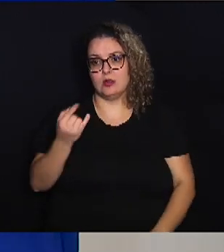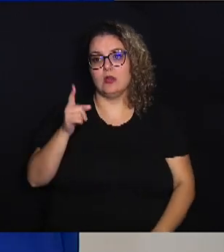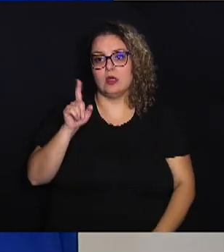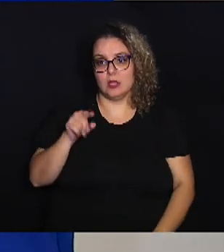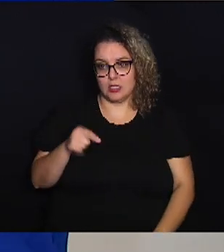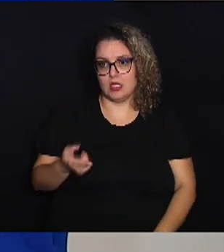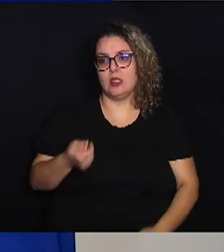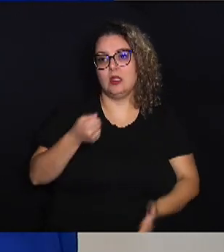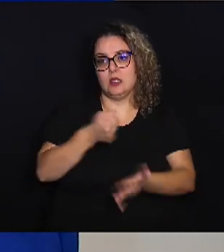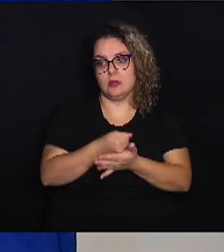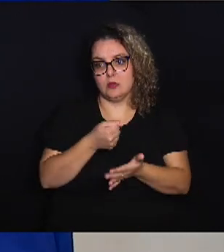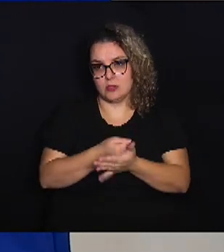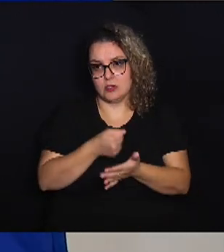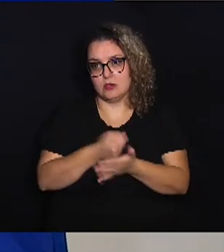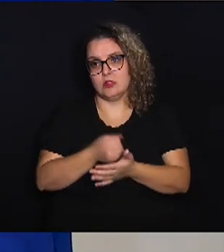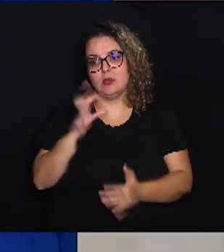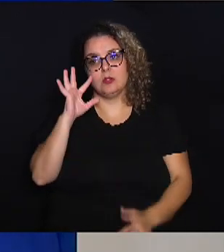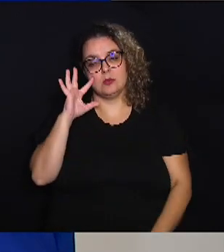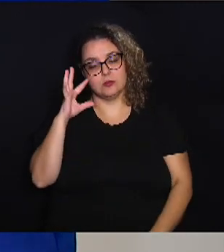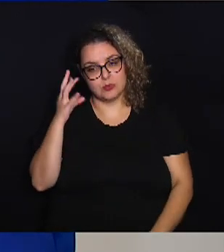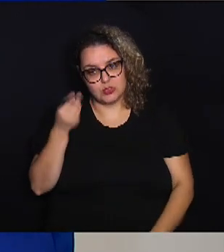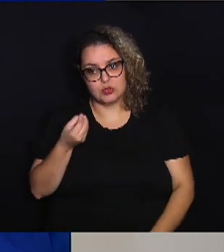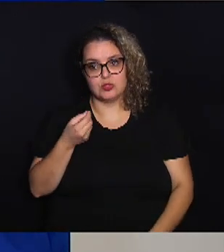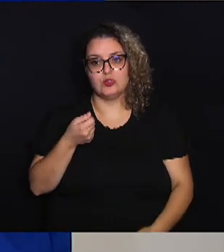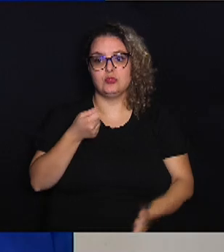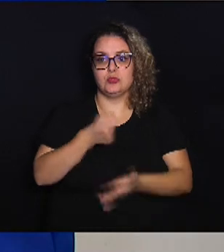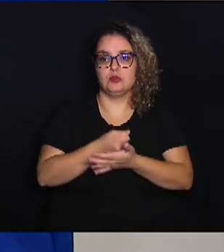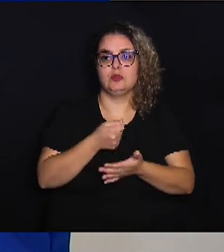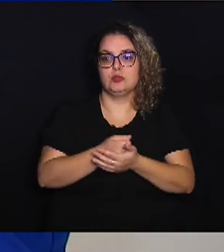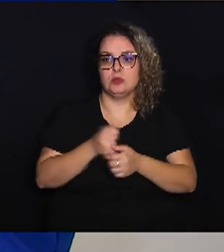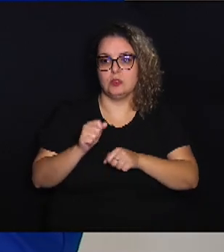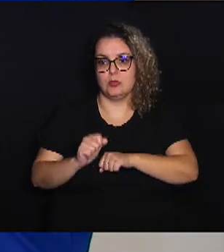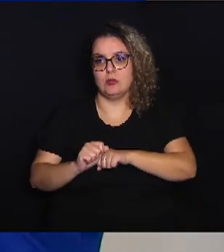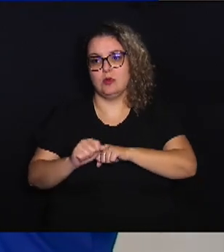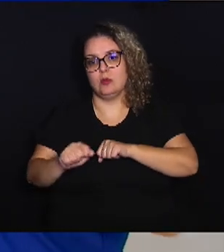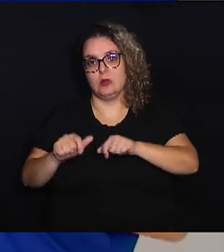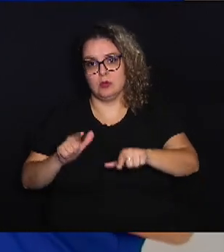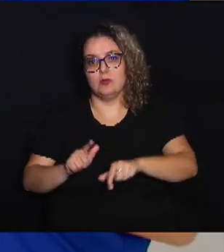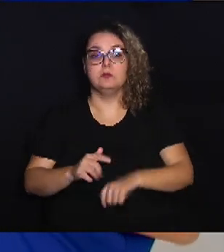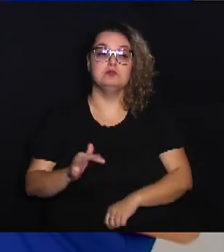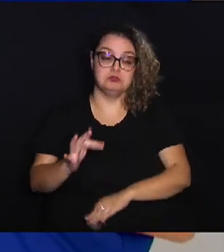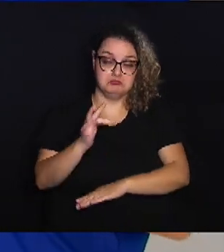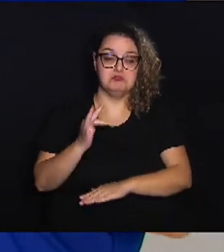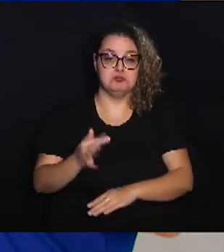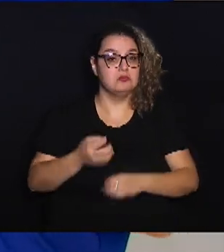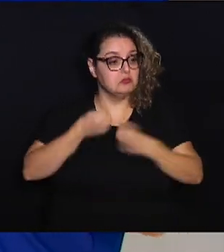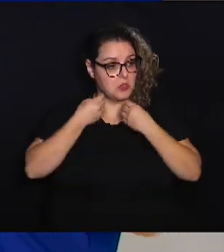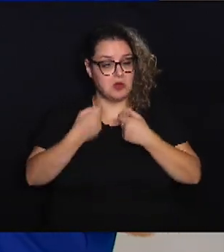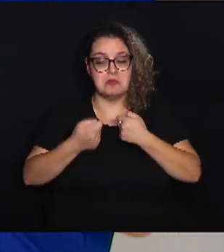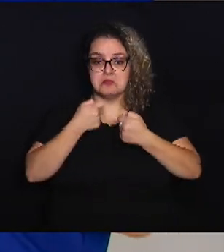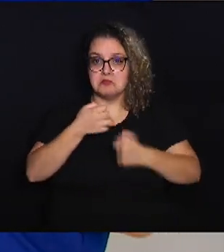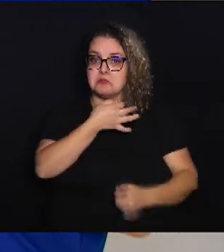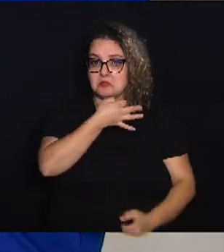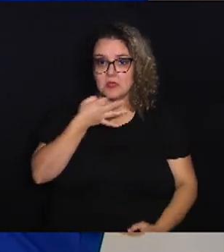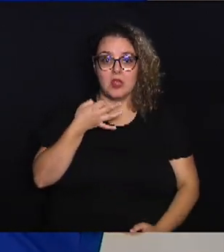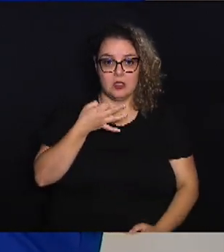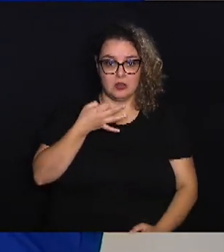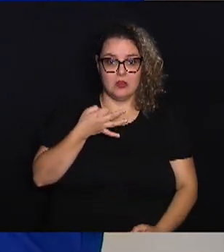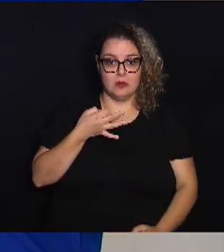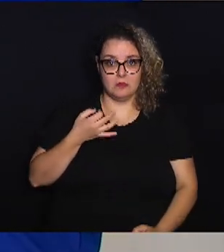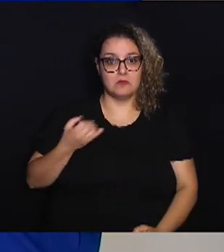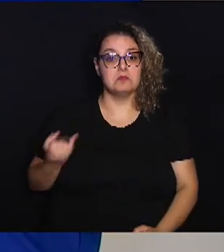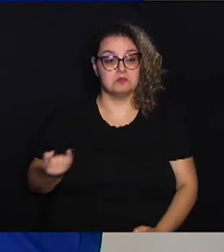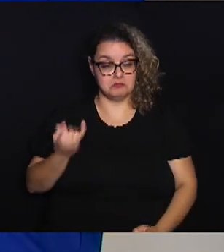exige conhecimento, exige formação. Boa, excelente entrevista, extremamente